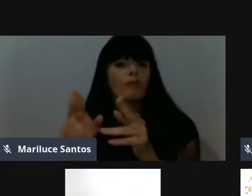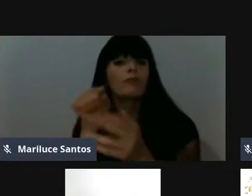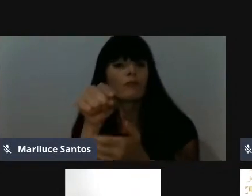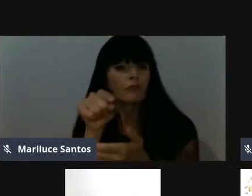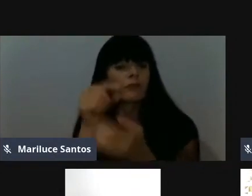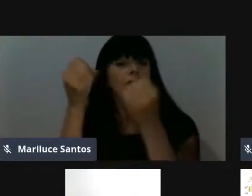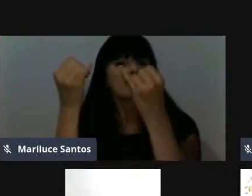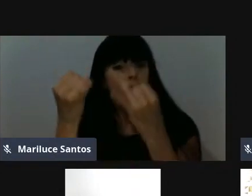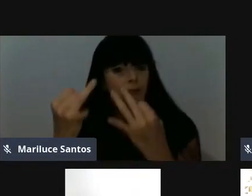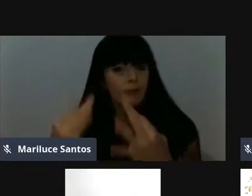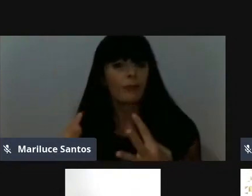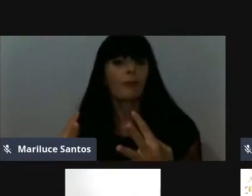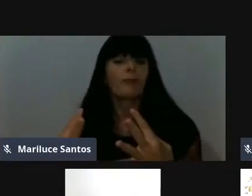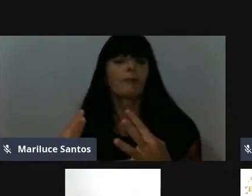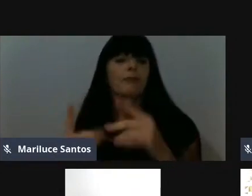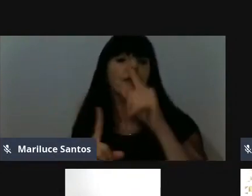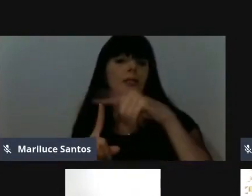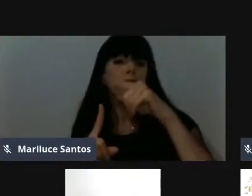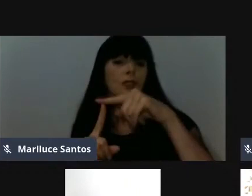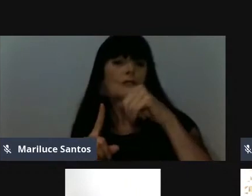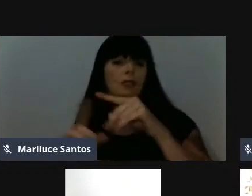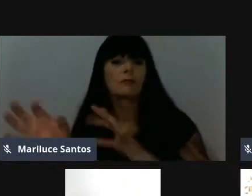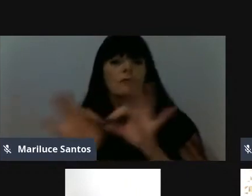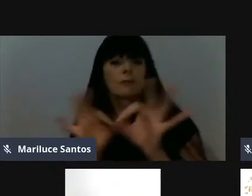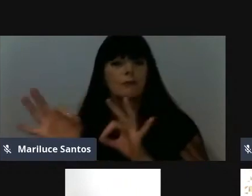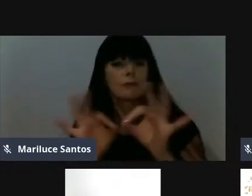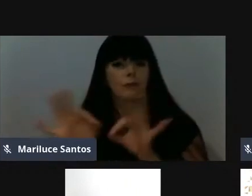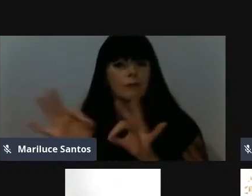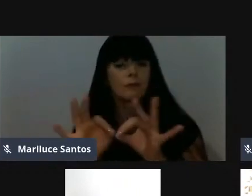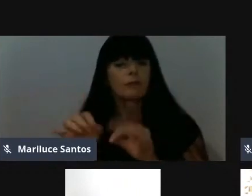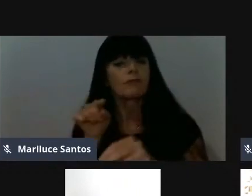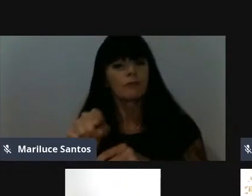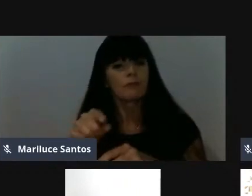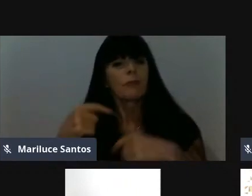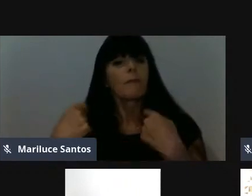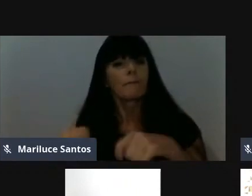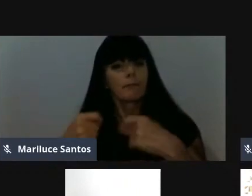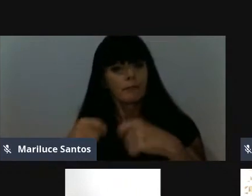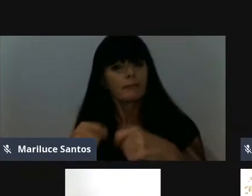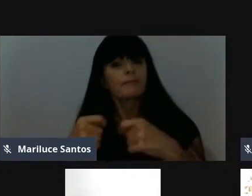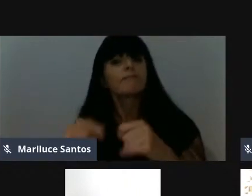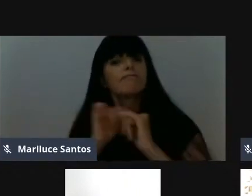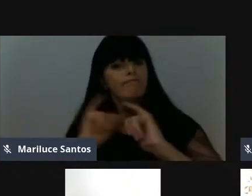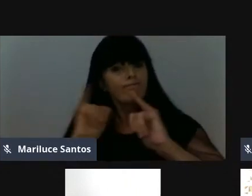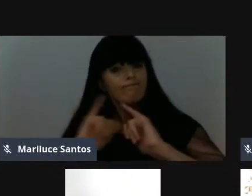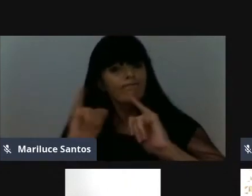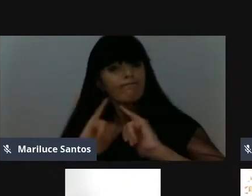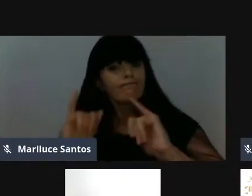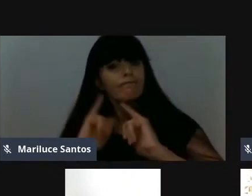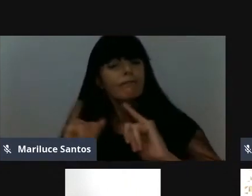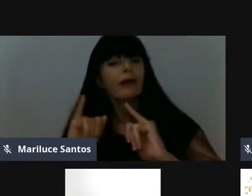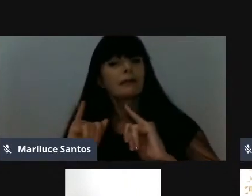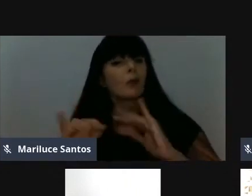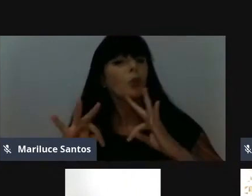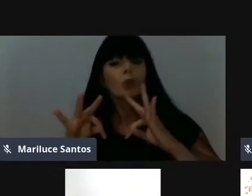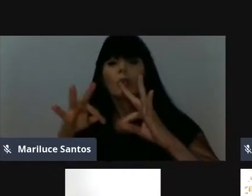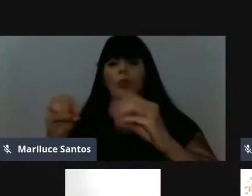para fazer esse tipo de projeto, você tem que buscar informação de todos os lados,